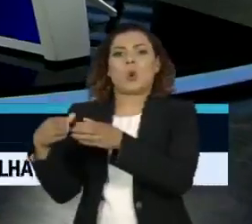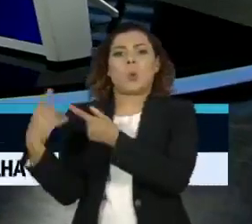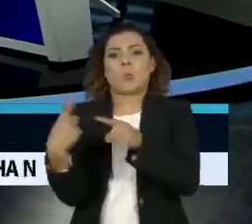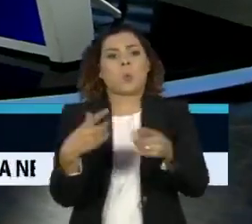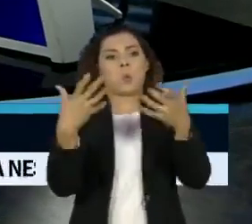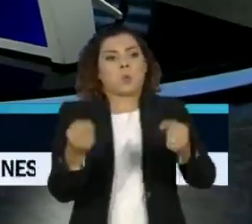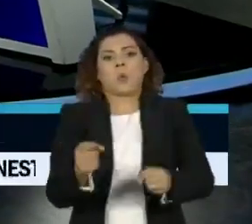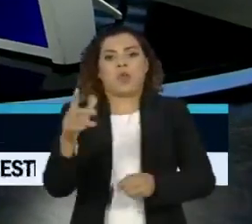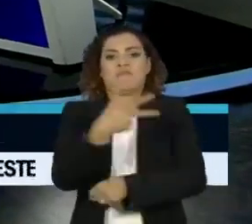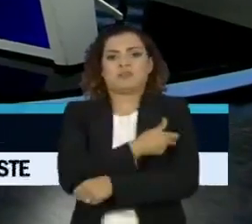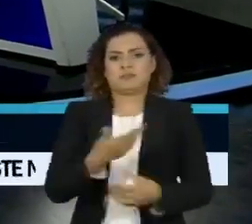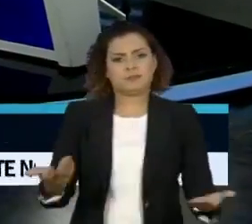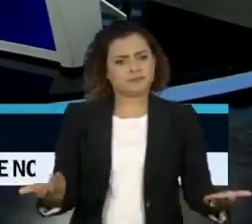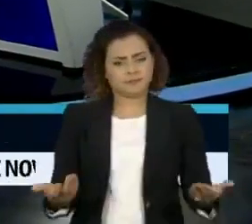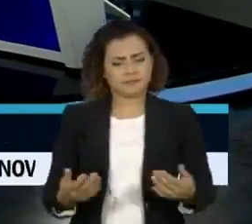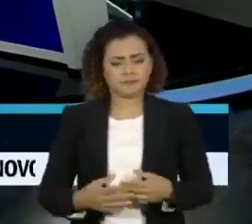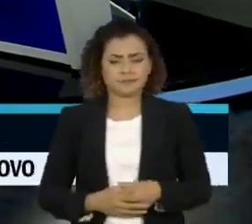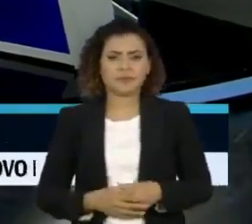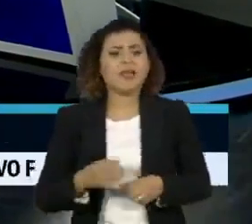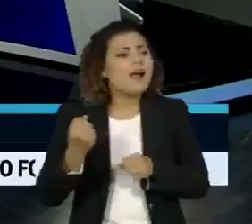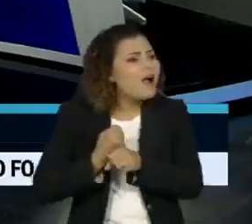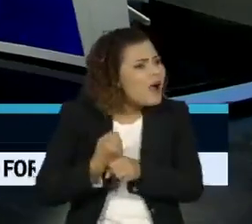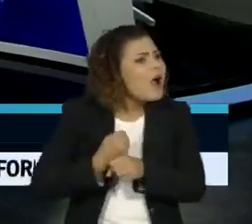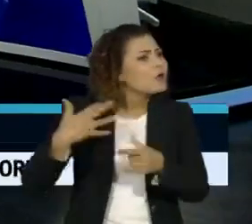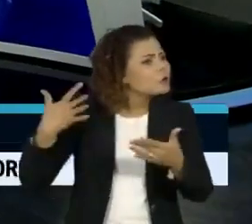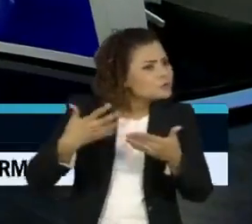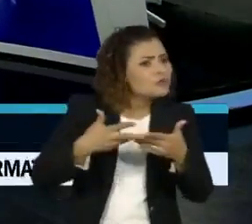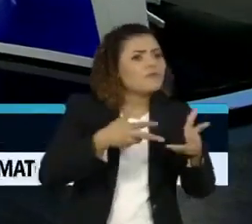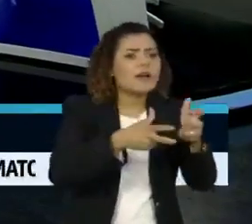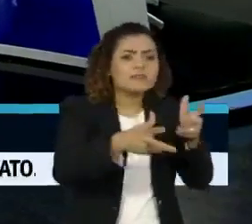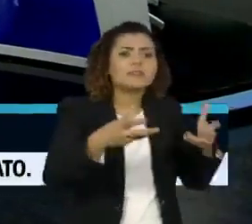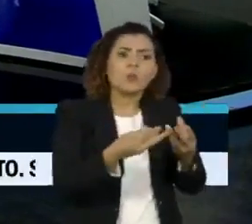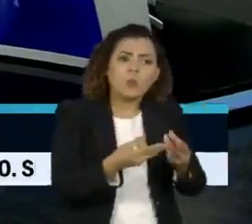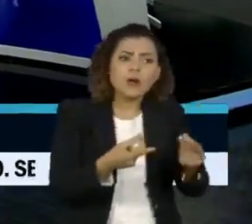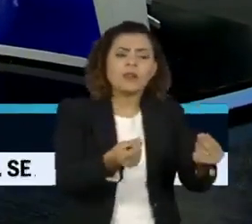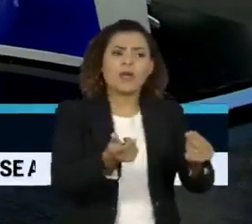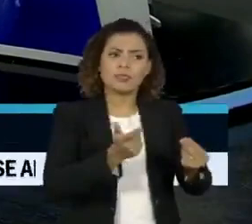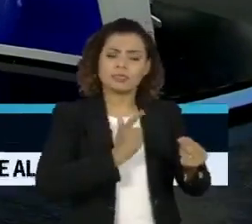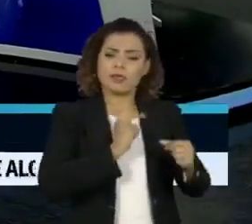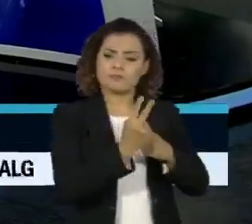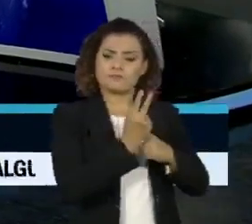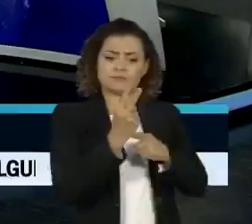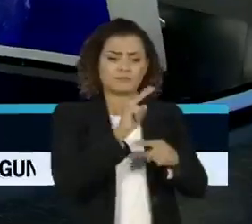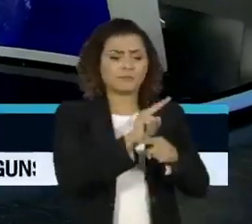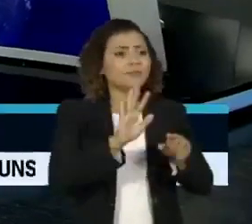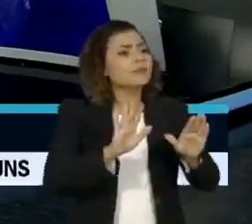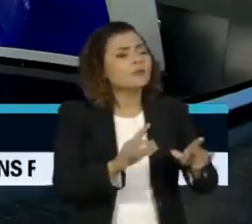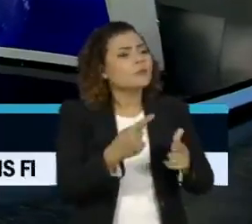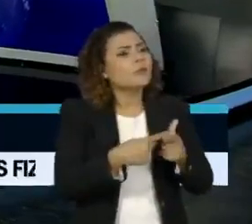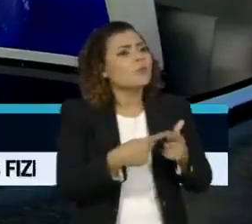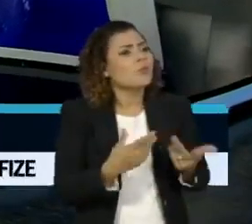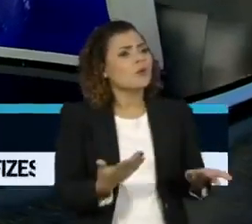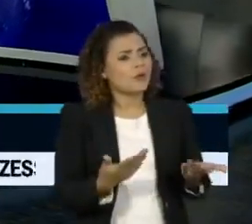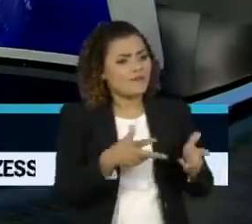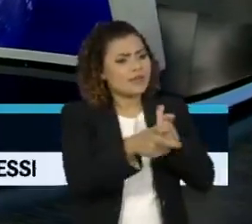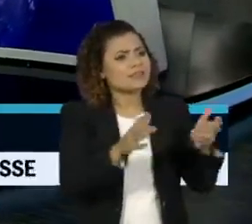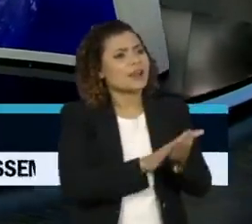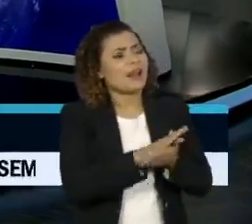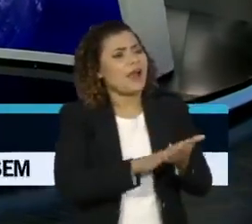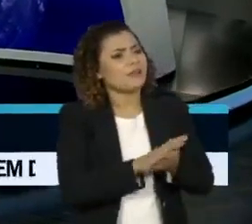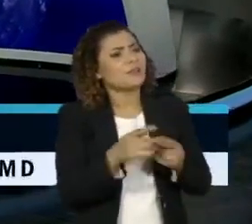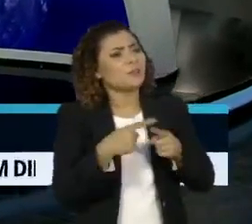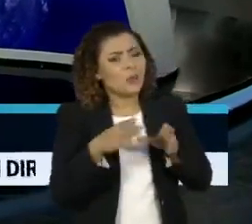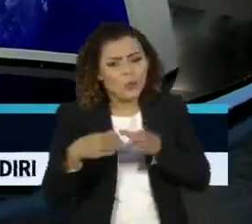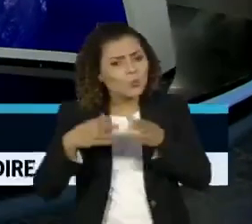Pondé, há muitos anos as vacinas se mostram eficazes, inclusive com doenças mais letais. Por que não se vacinar? De onde vem esse grupo